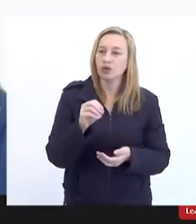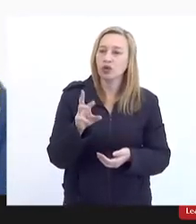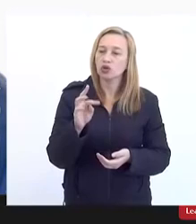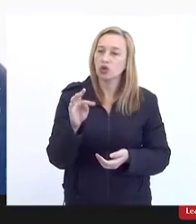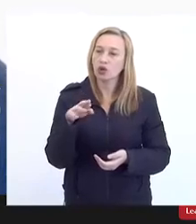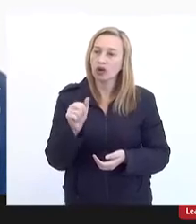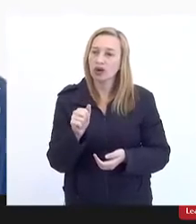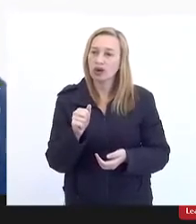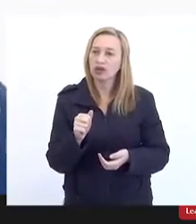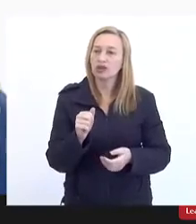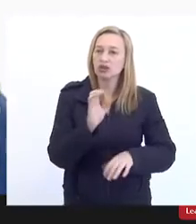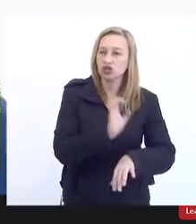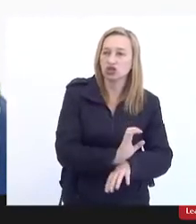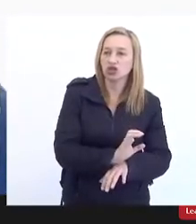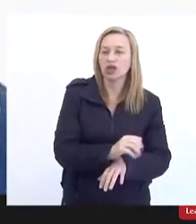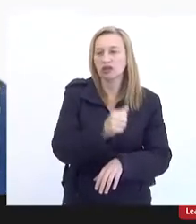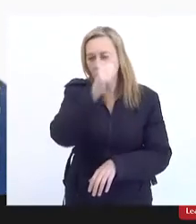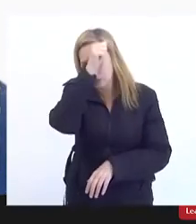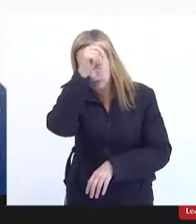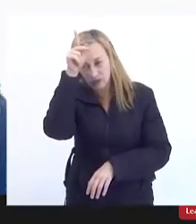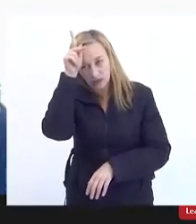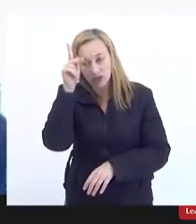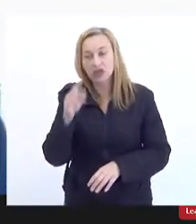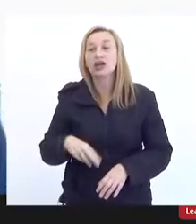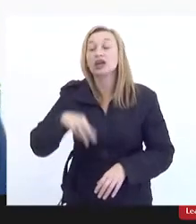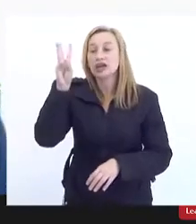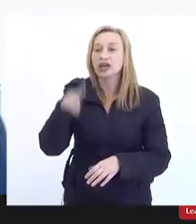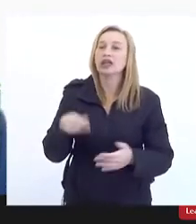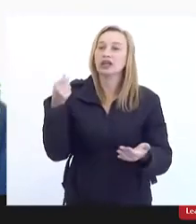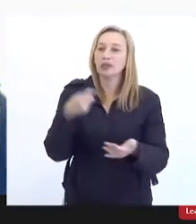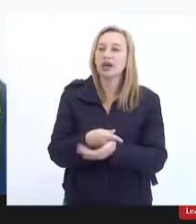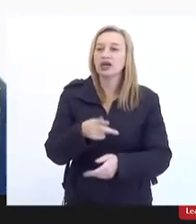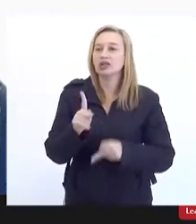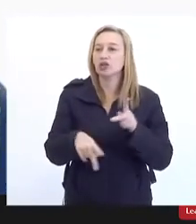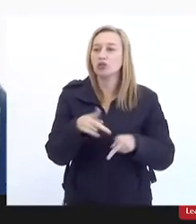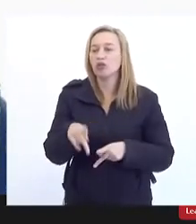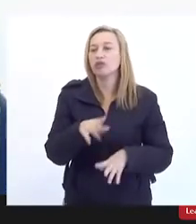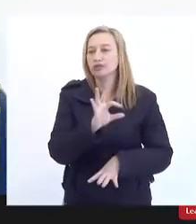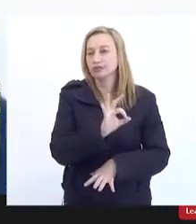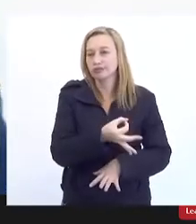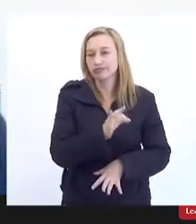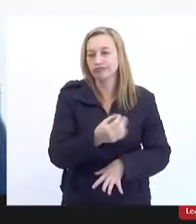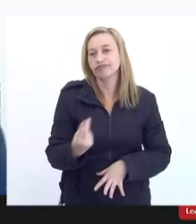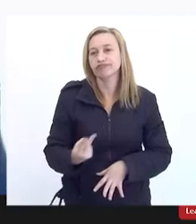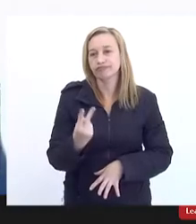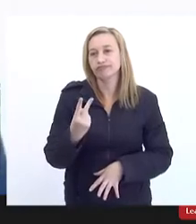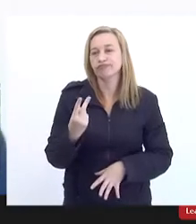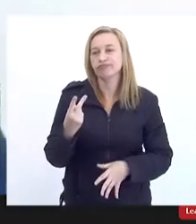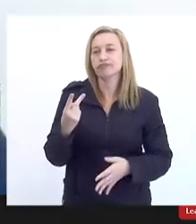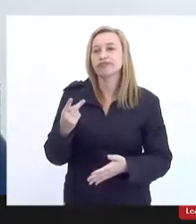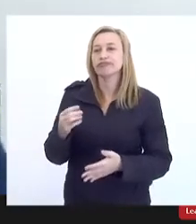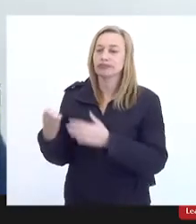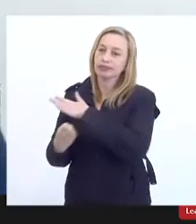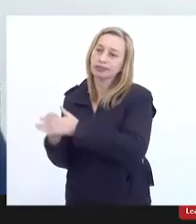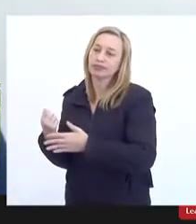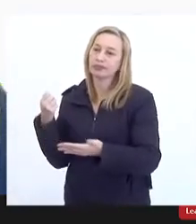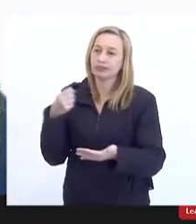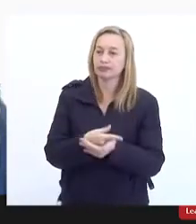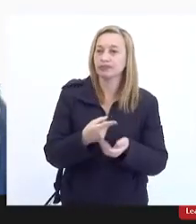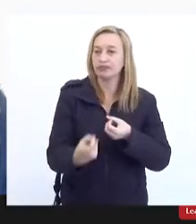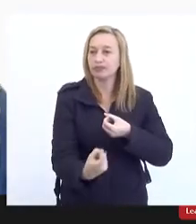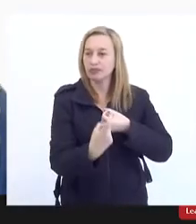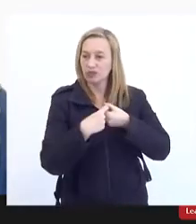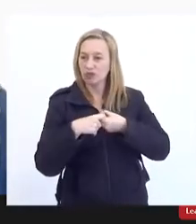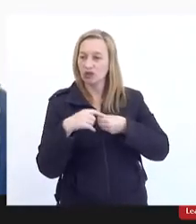ao estado e pela outorga paga ao município quem está pagando isso tudo é o cidadão e consequentemente esse valor que a empresa pagou de outorga ele vai retirar